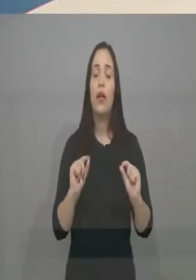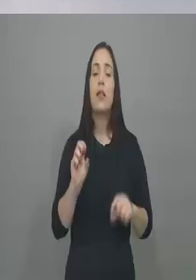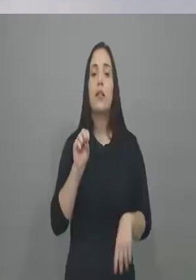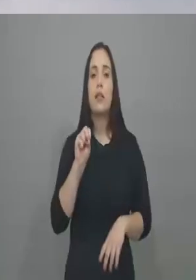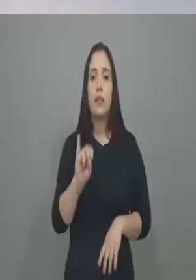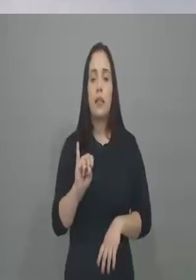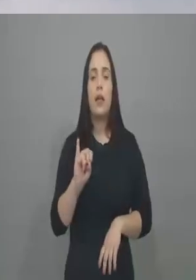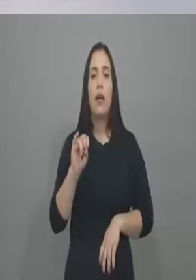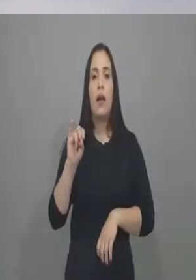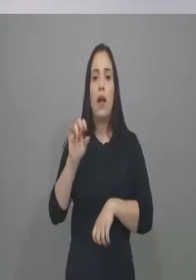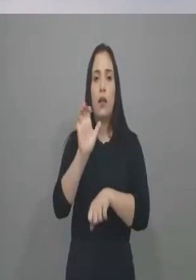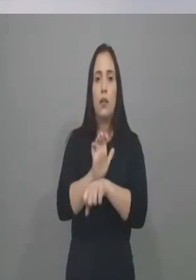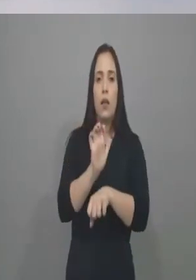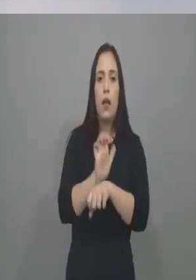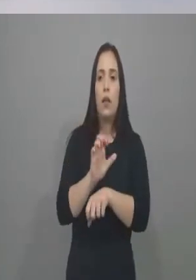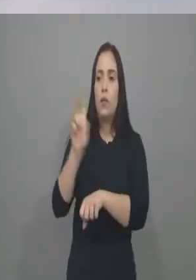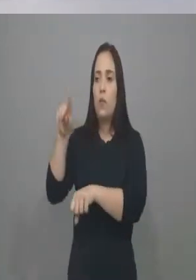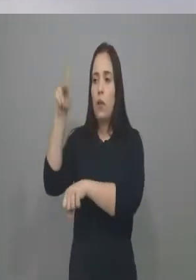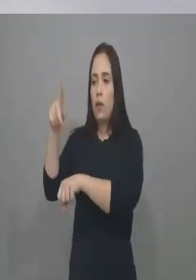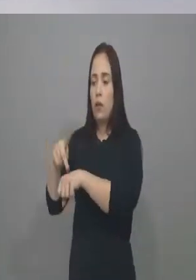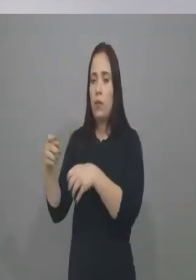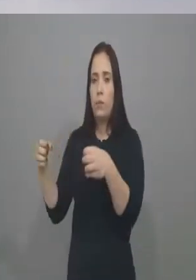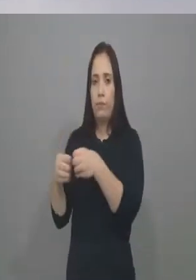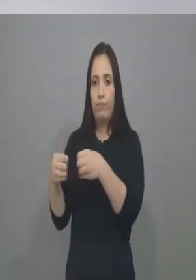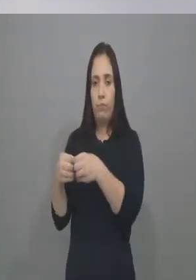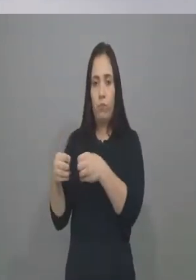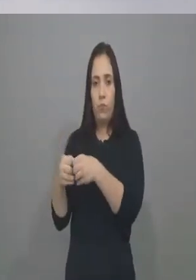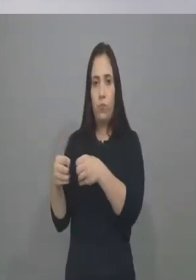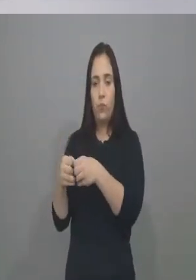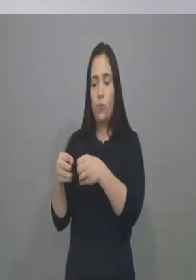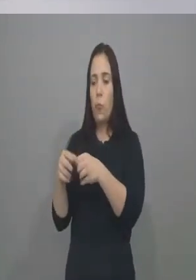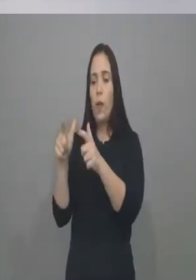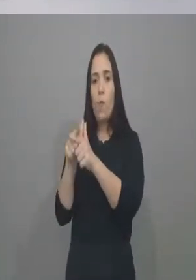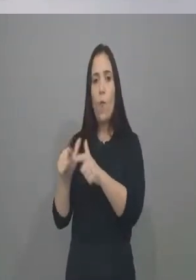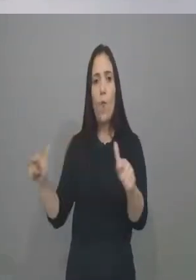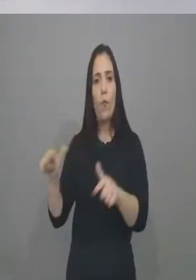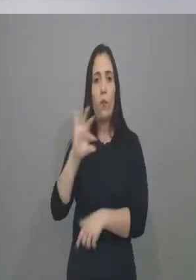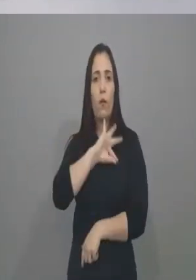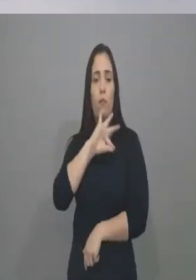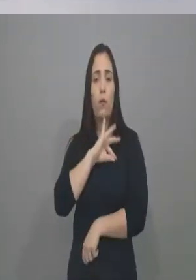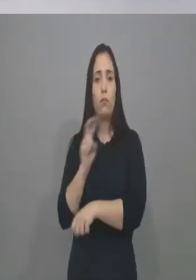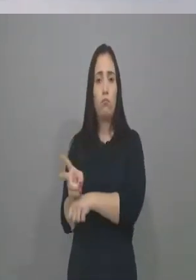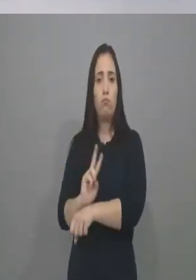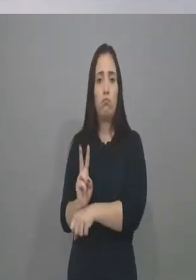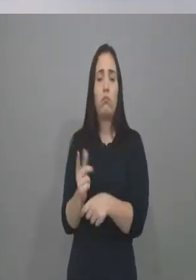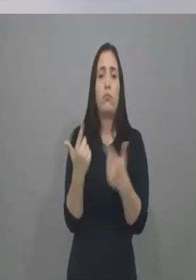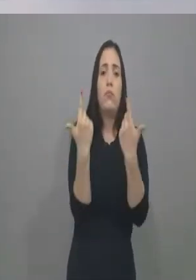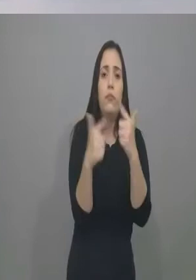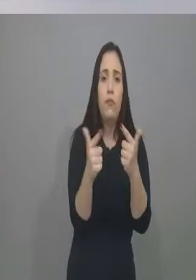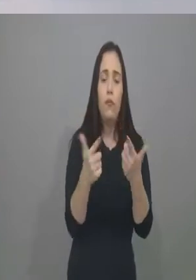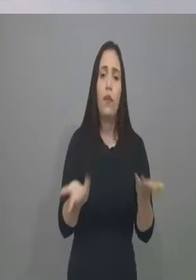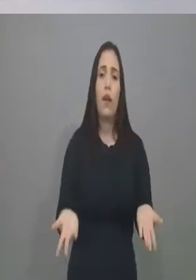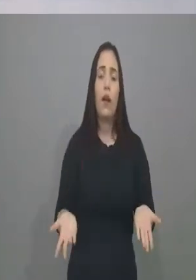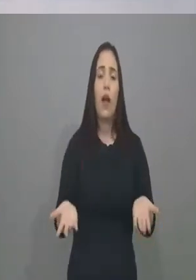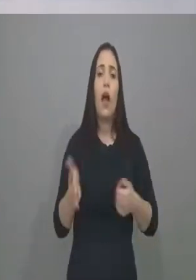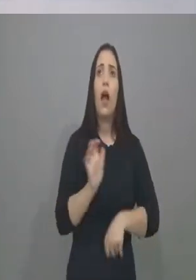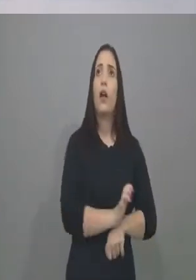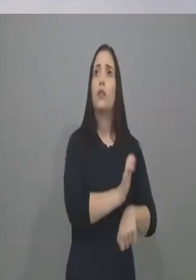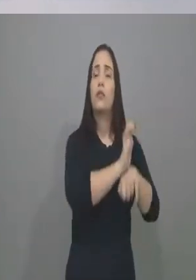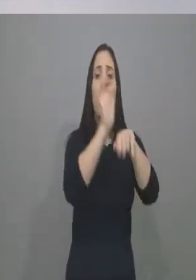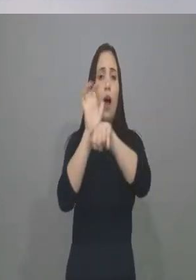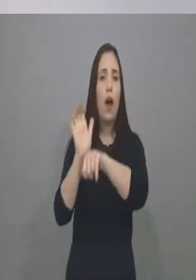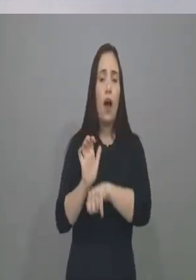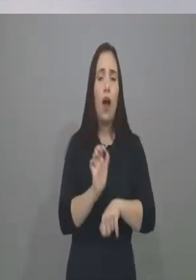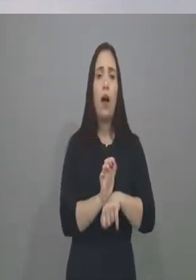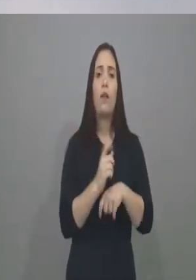garagem, mas ter o serviço. Se o serviço veio quebrar, automaticamente a empresa é obrigada a colocar o outro